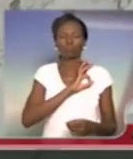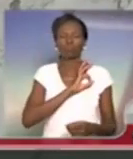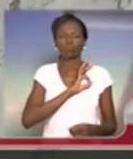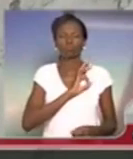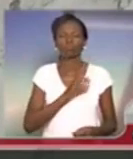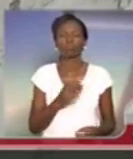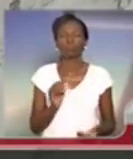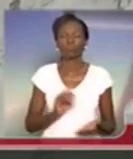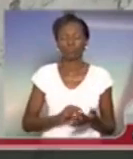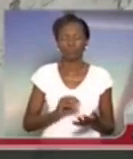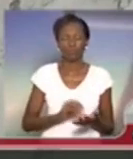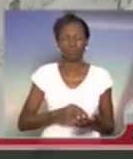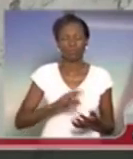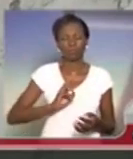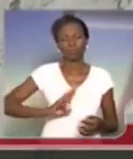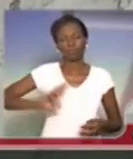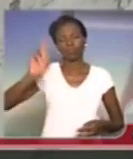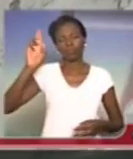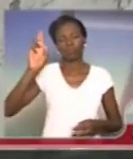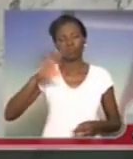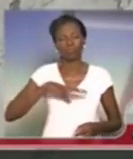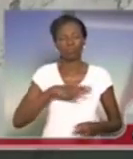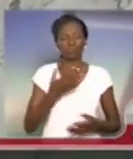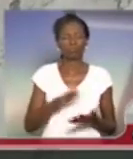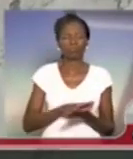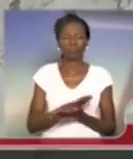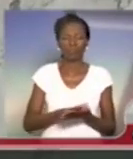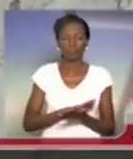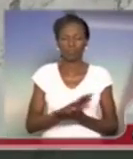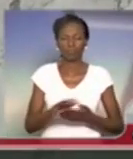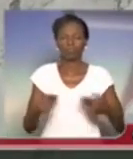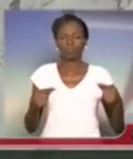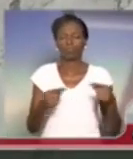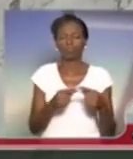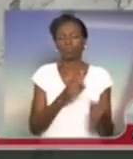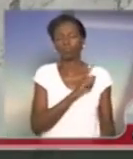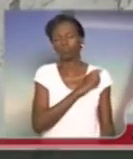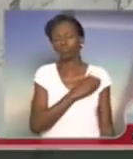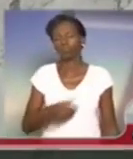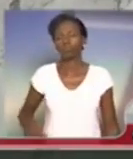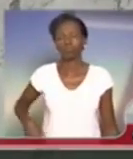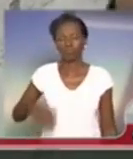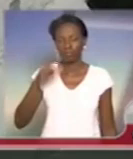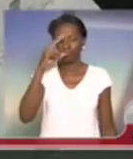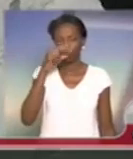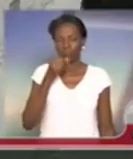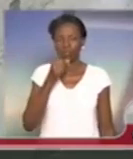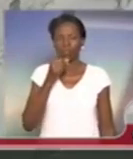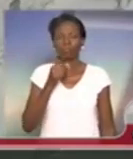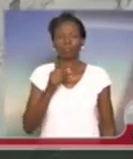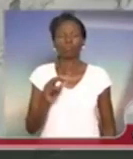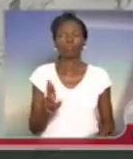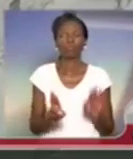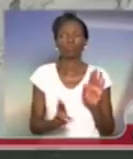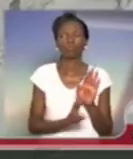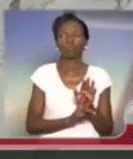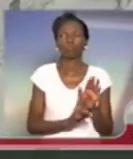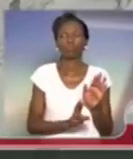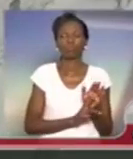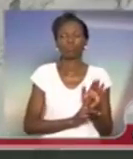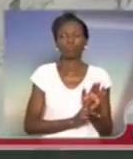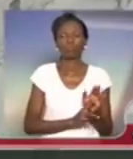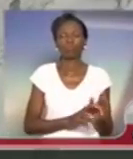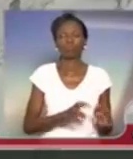conta dessa irresponsabilidade e dessa covardia do governador Geraldo Alckmin, que representa